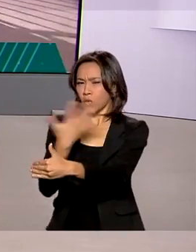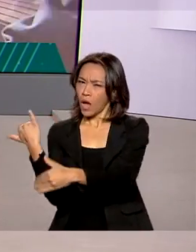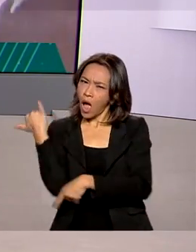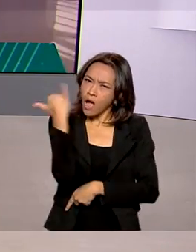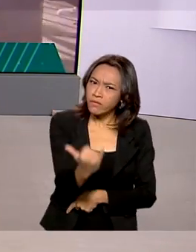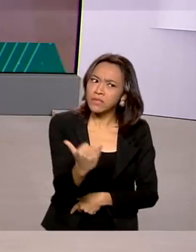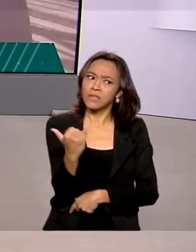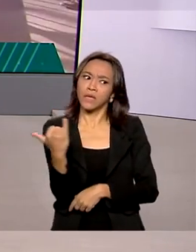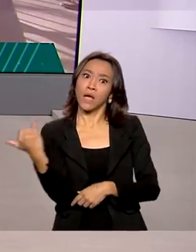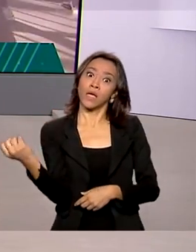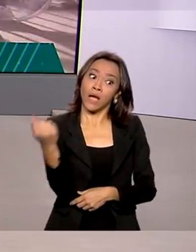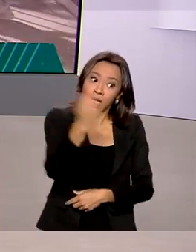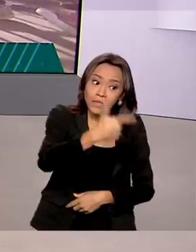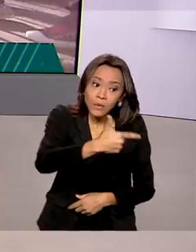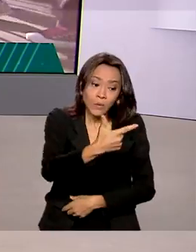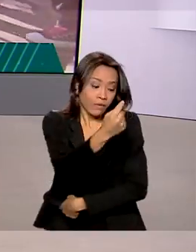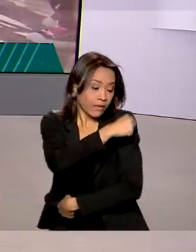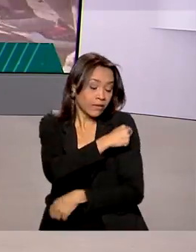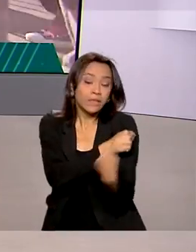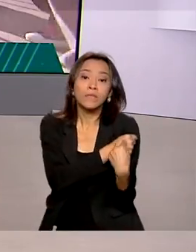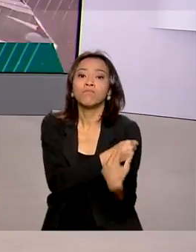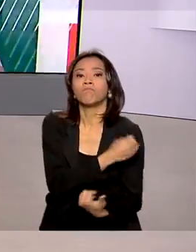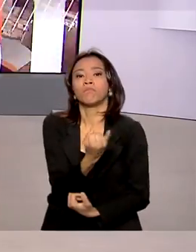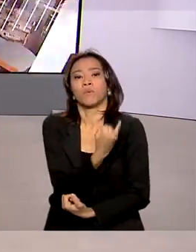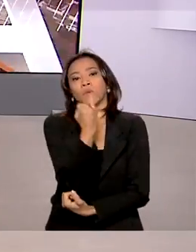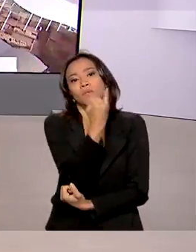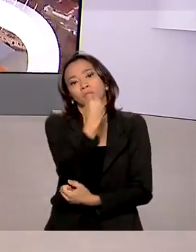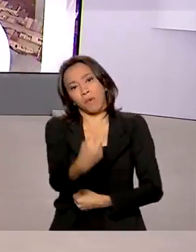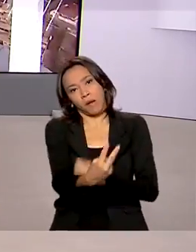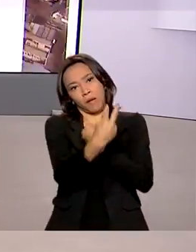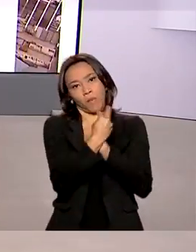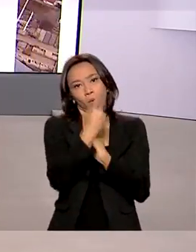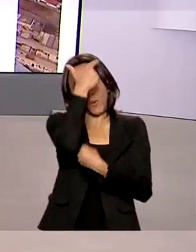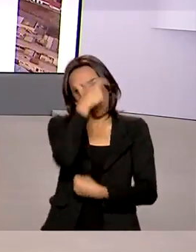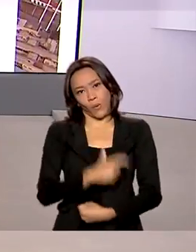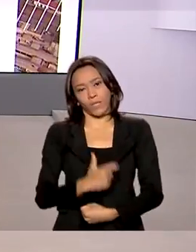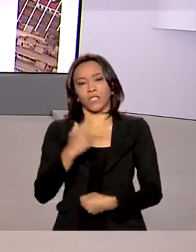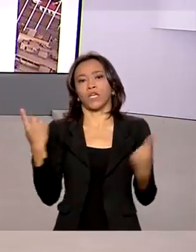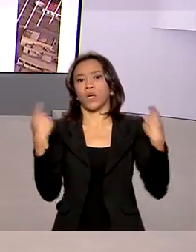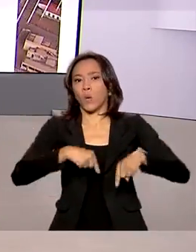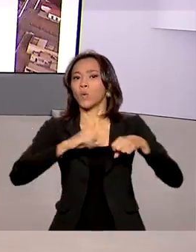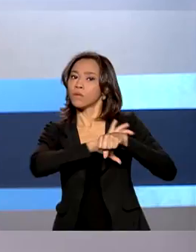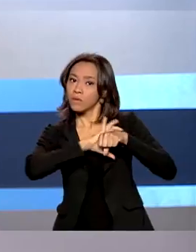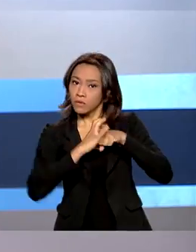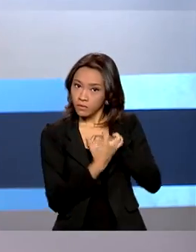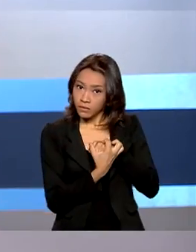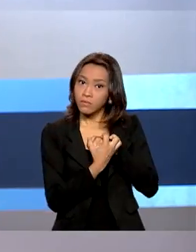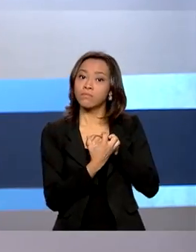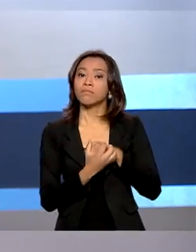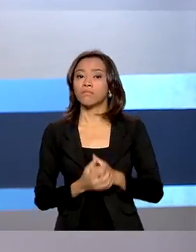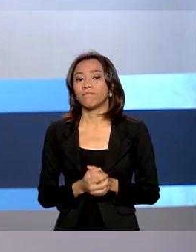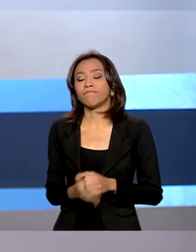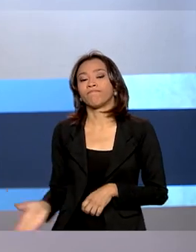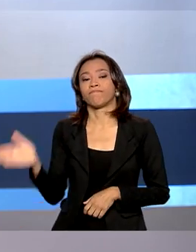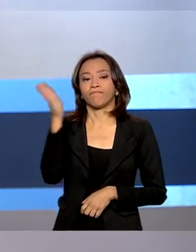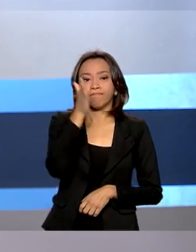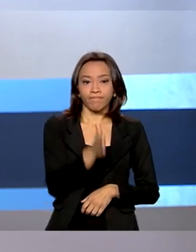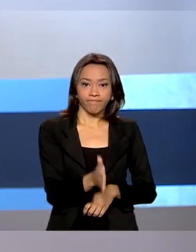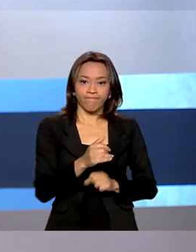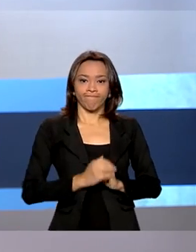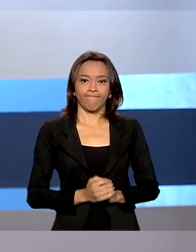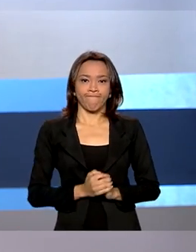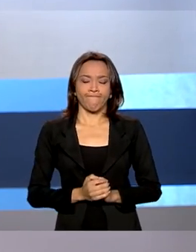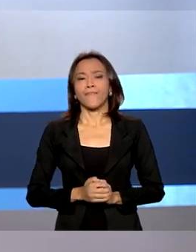tomar a segunda dose é fundamental para garantir a proteção contra a Covid-19. As empresas que